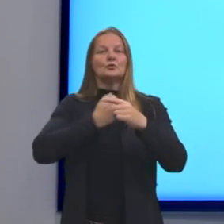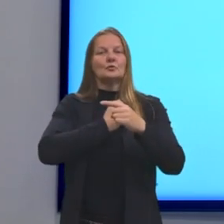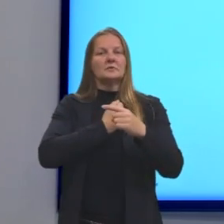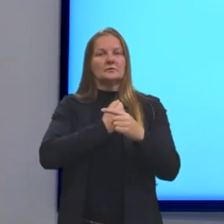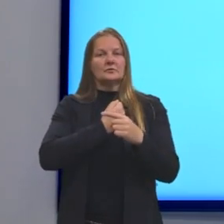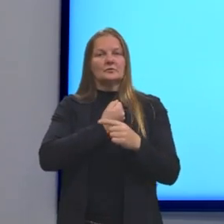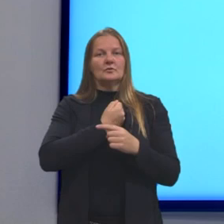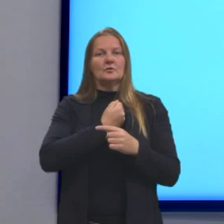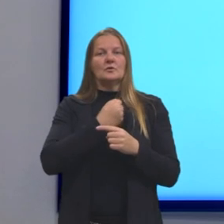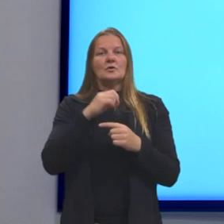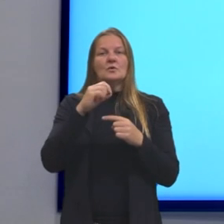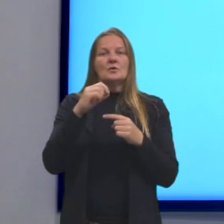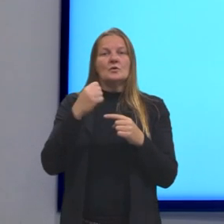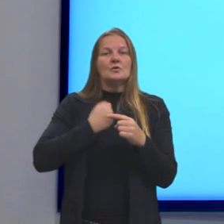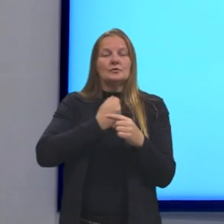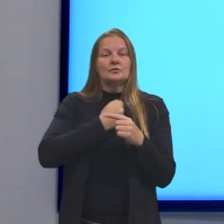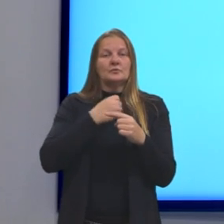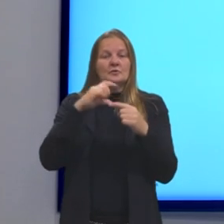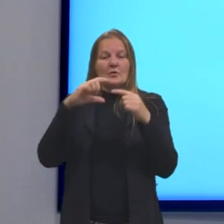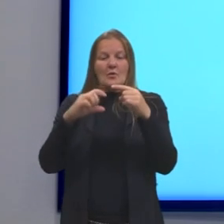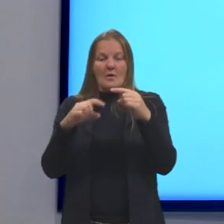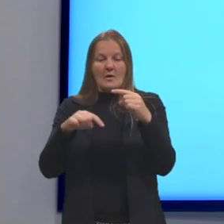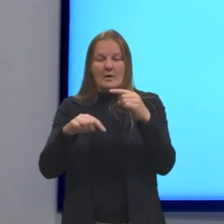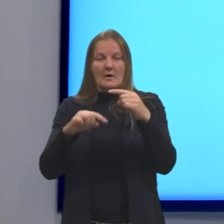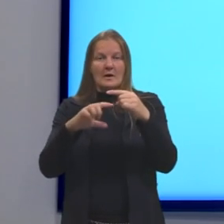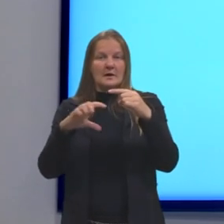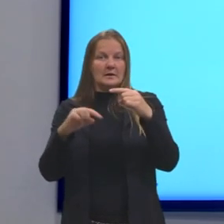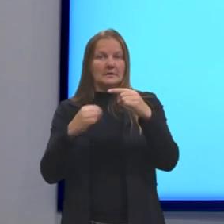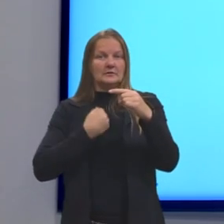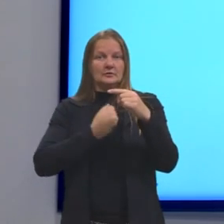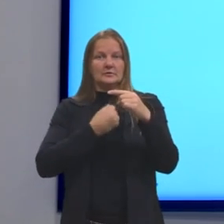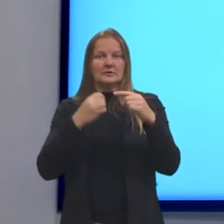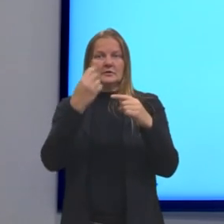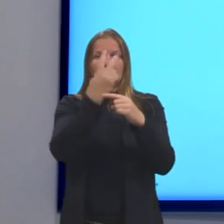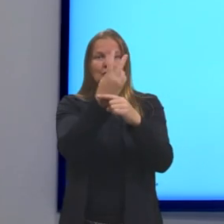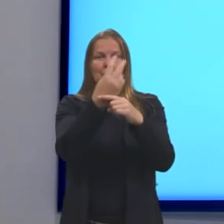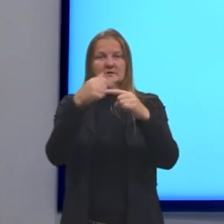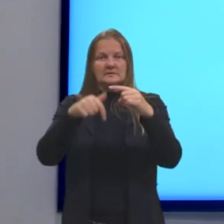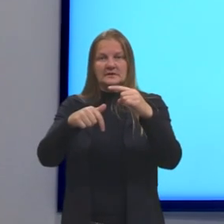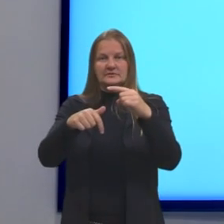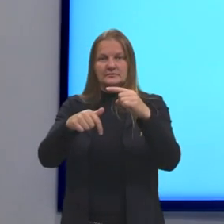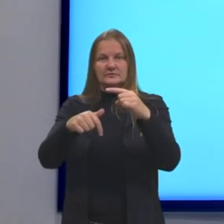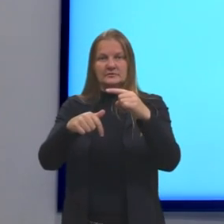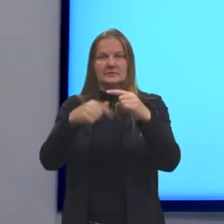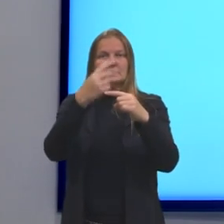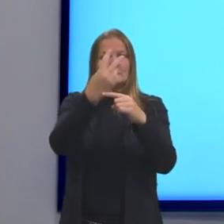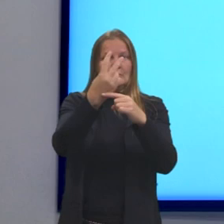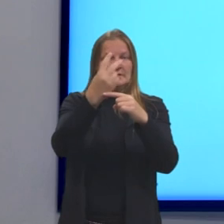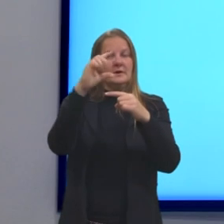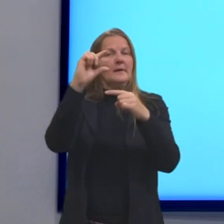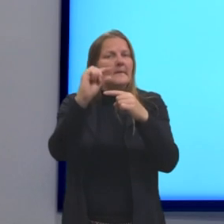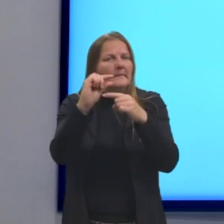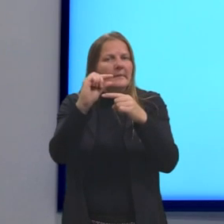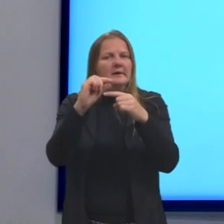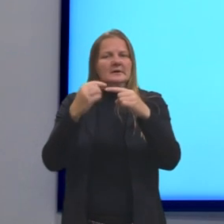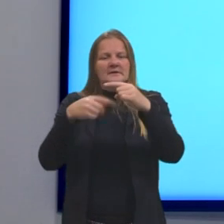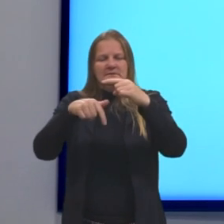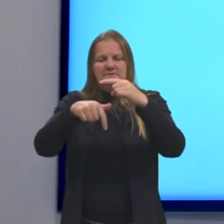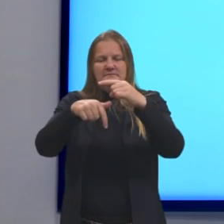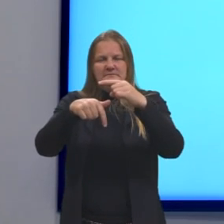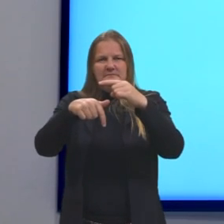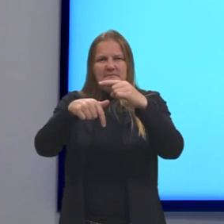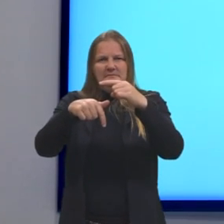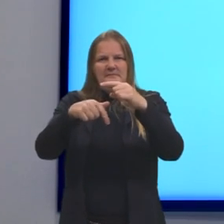ele representa um número menor que o inteiro. Como, por exemplo, dois sétimos. O dois, que é o numerador, é menor